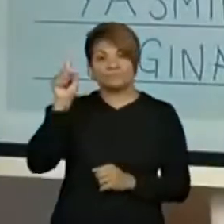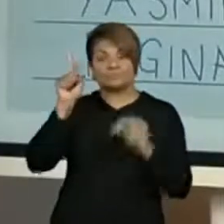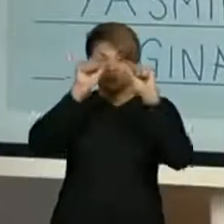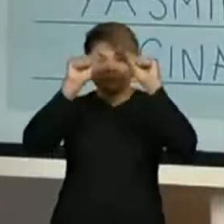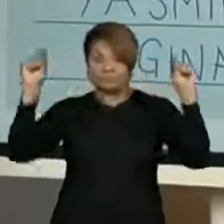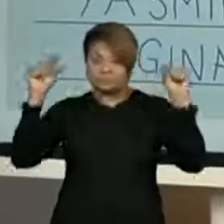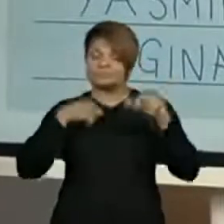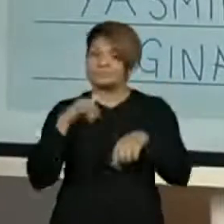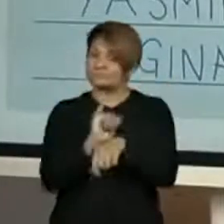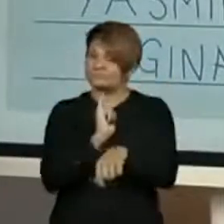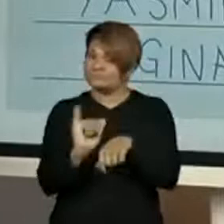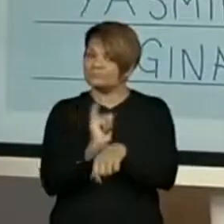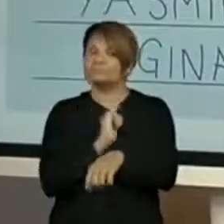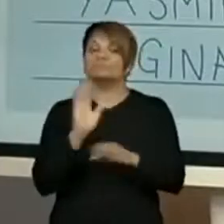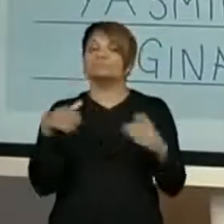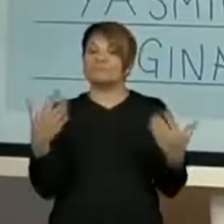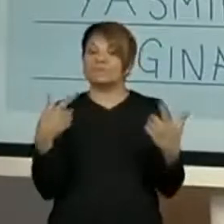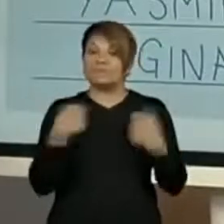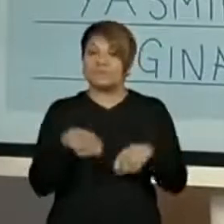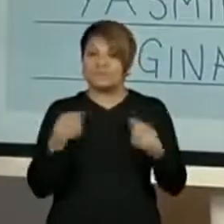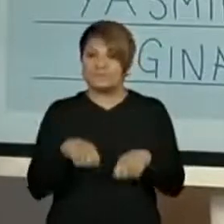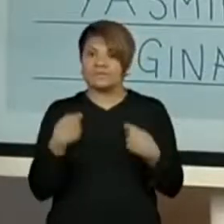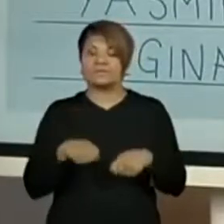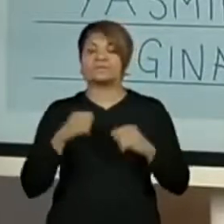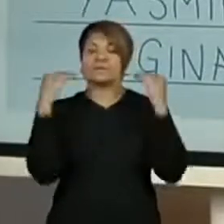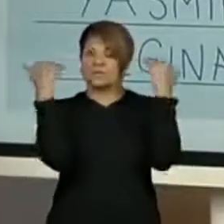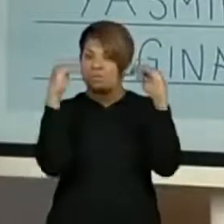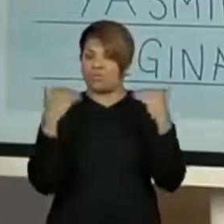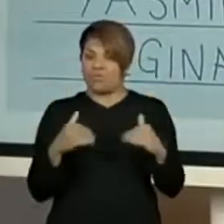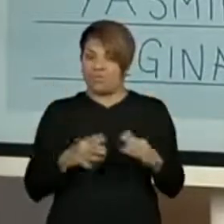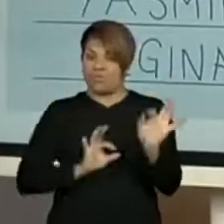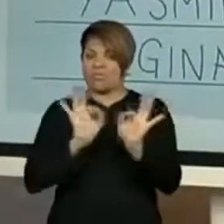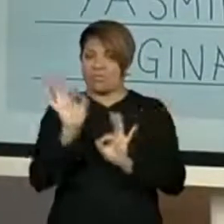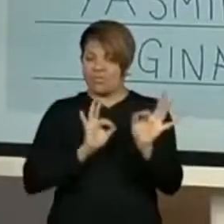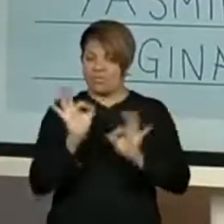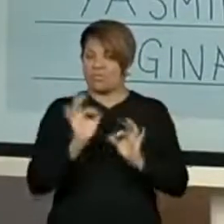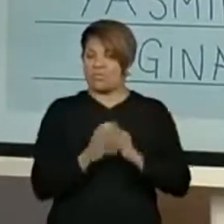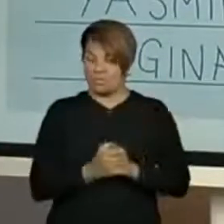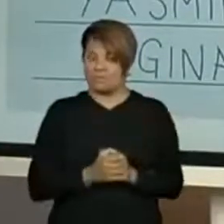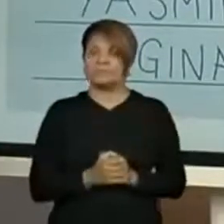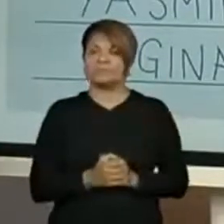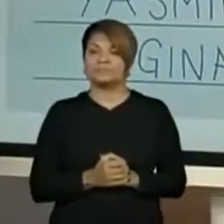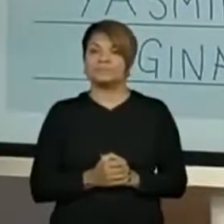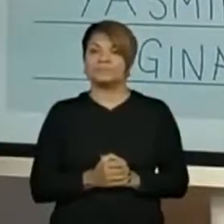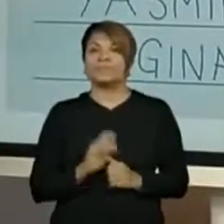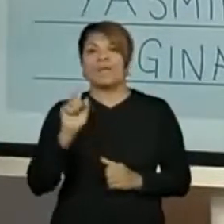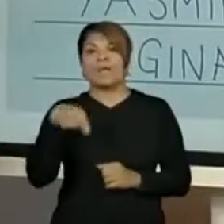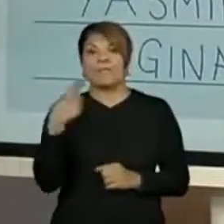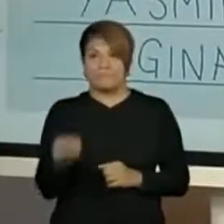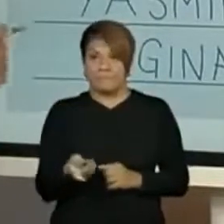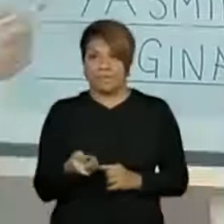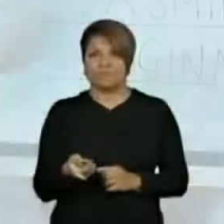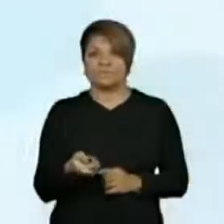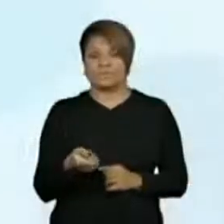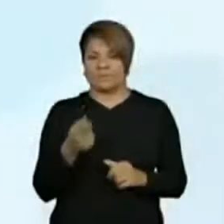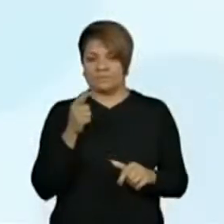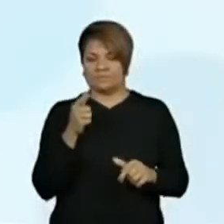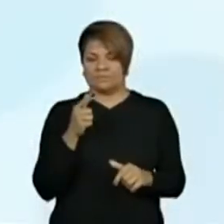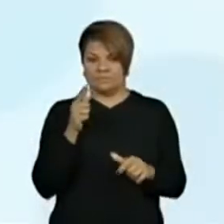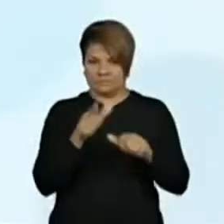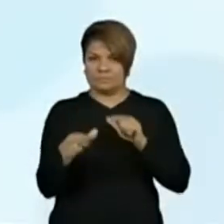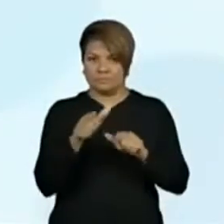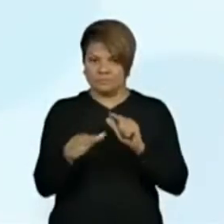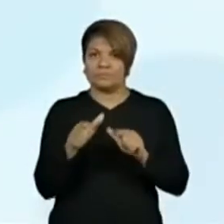vocês também precisam colocar aí nomes em ordem alfabética. A próxima letra, então, que está marcadinha é a